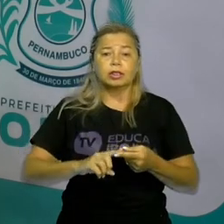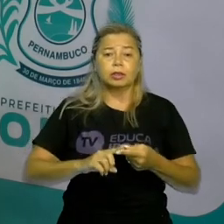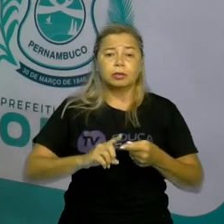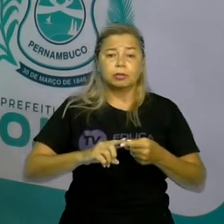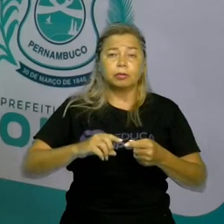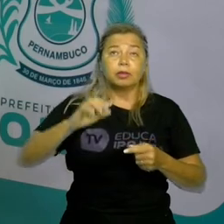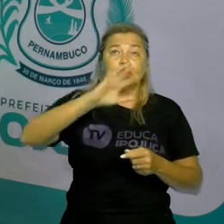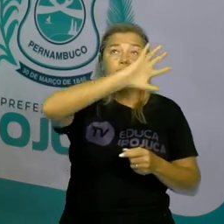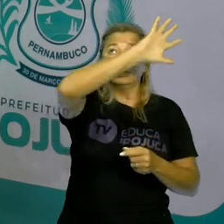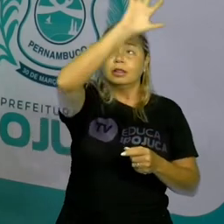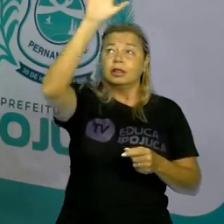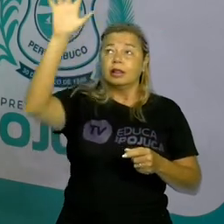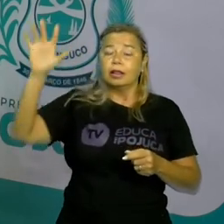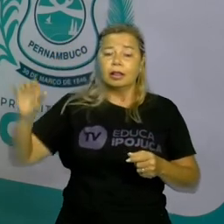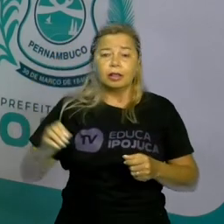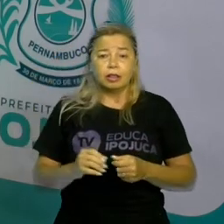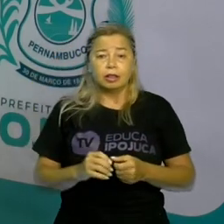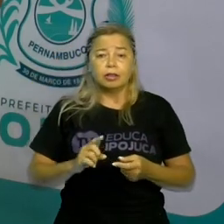território marítimo.